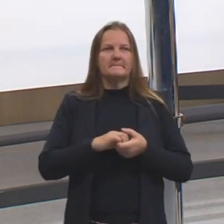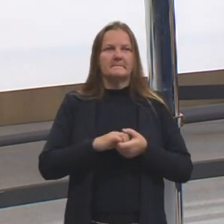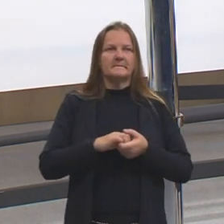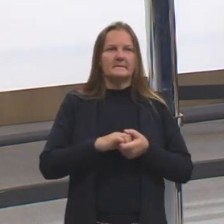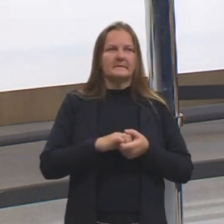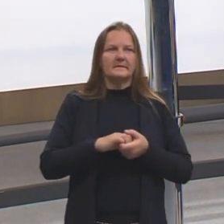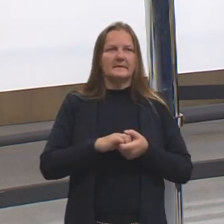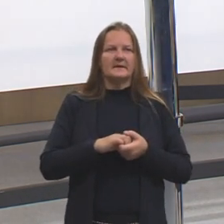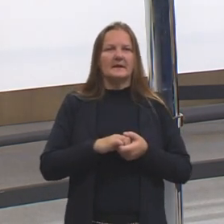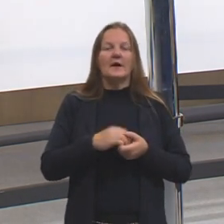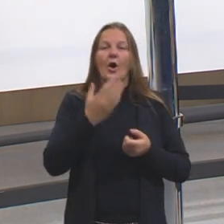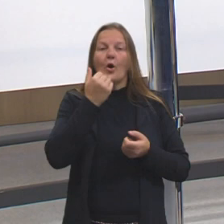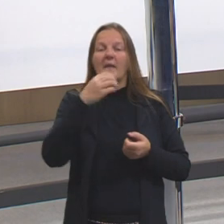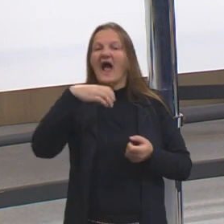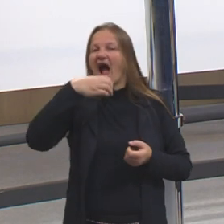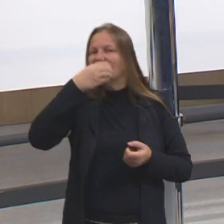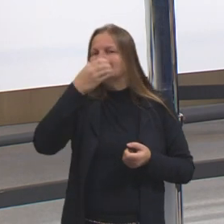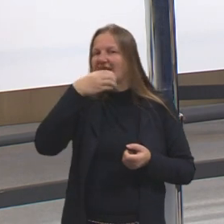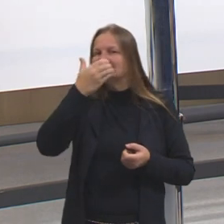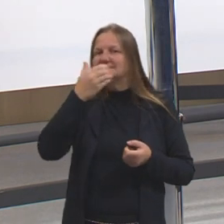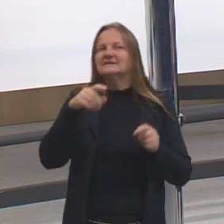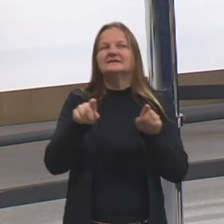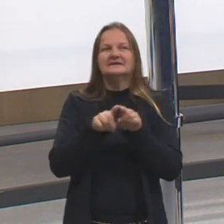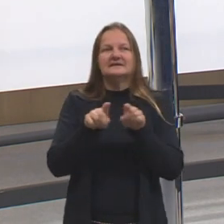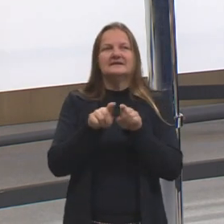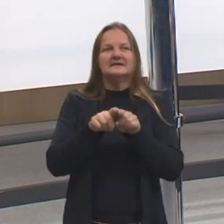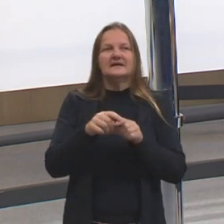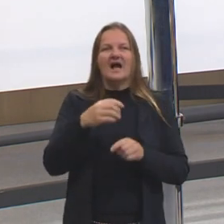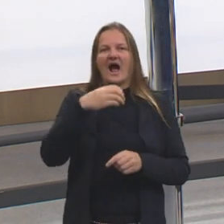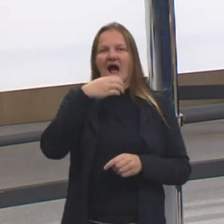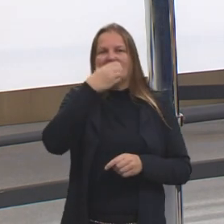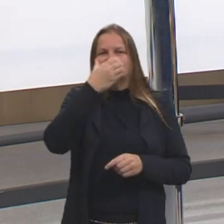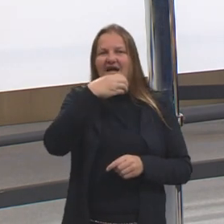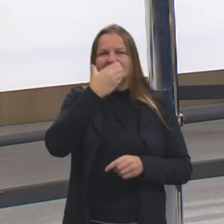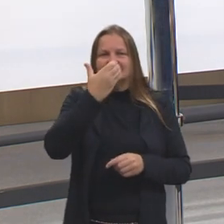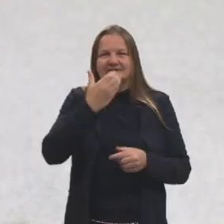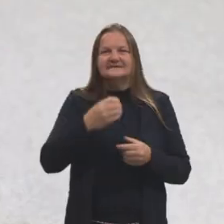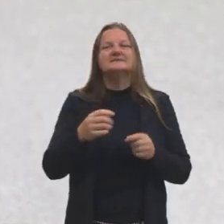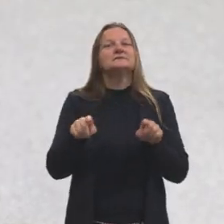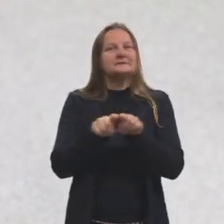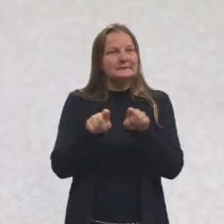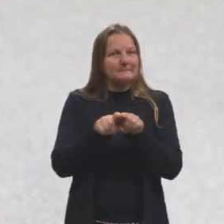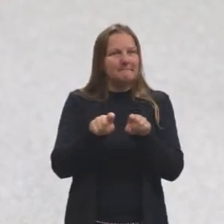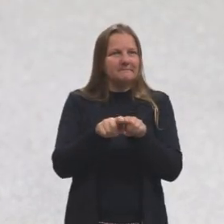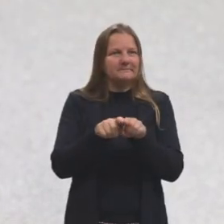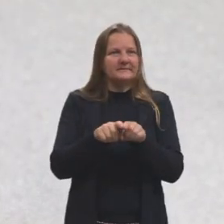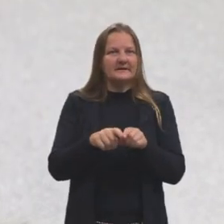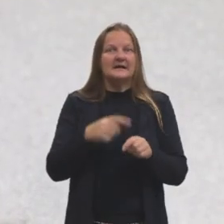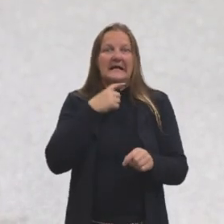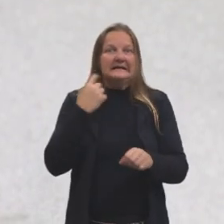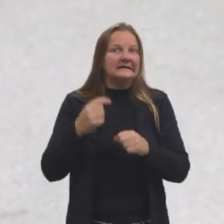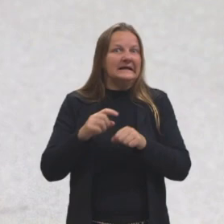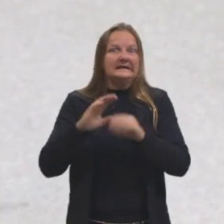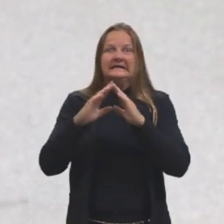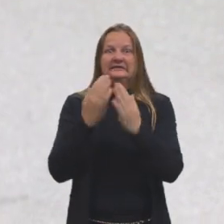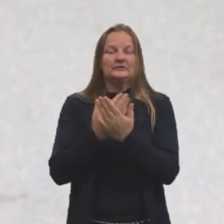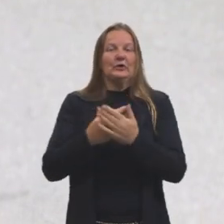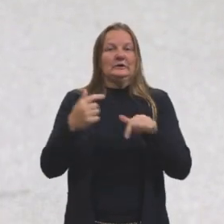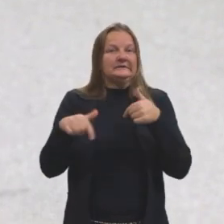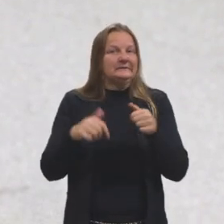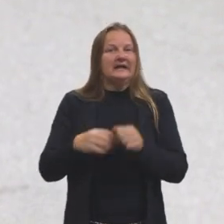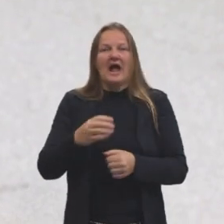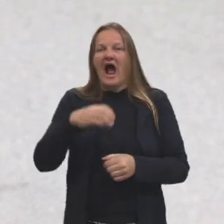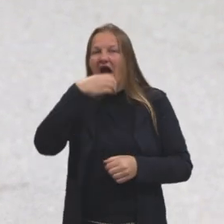Ah, decidiu comer uma maçã no meio do caminho, uma maçãzinha básica, a pessoa está atrasada para ir para a escola, para ir para o trabalho,